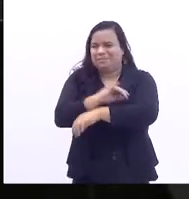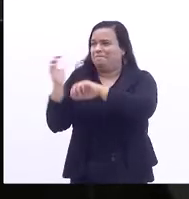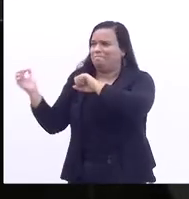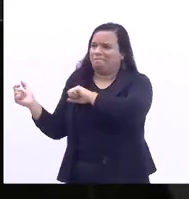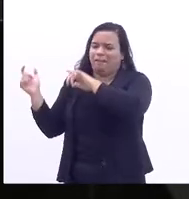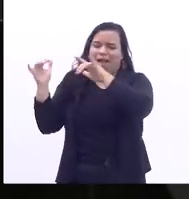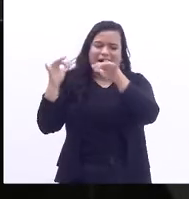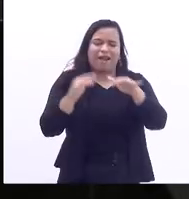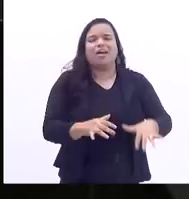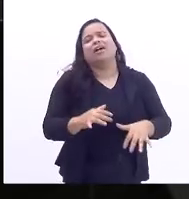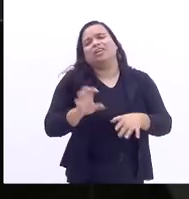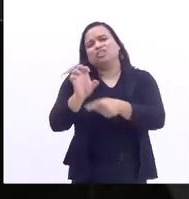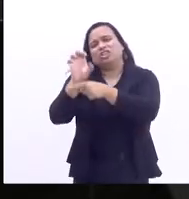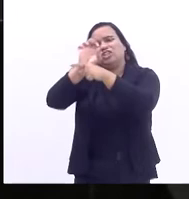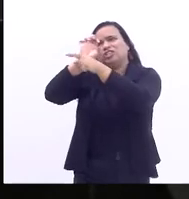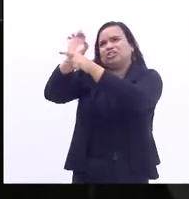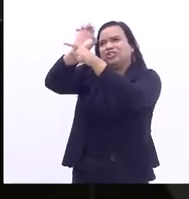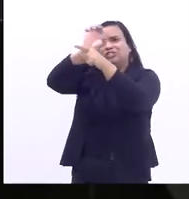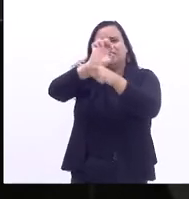e a época